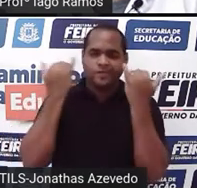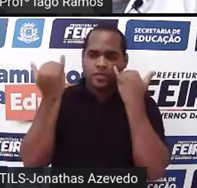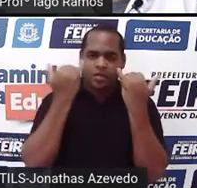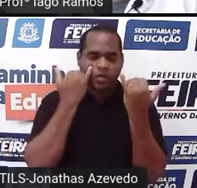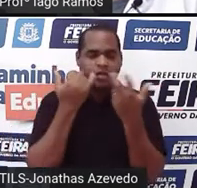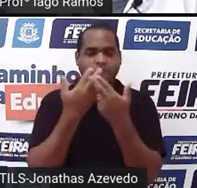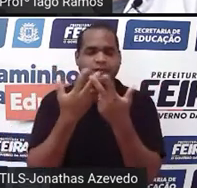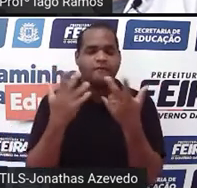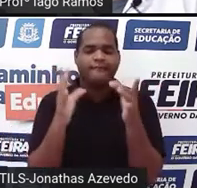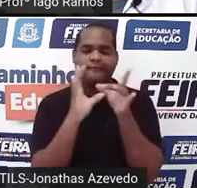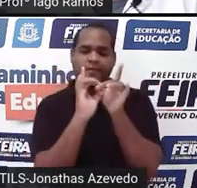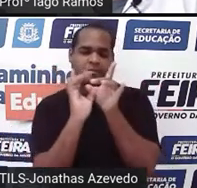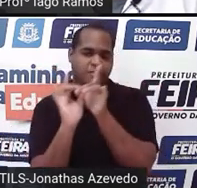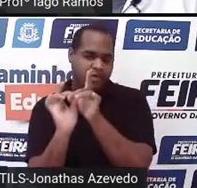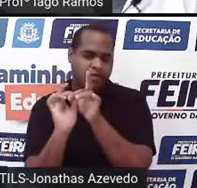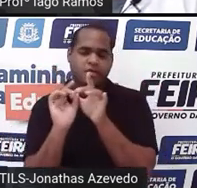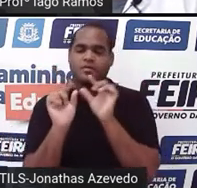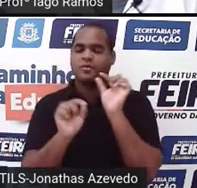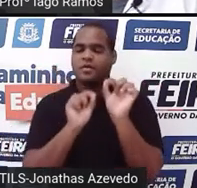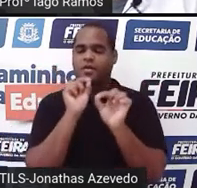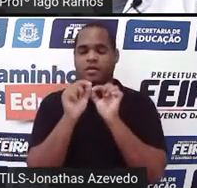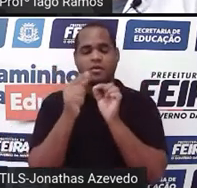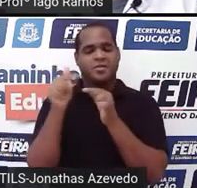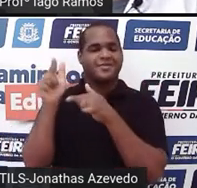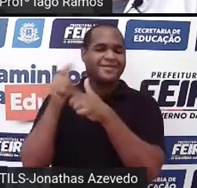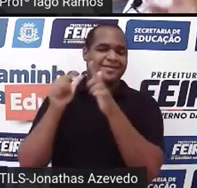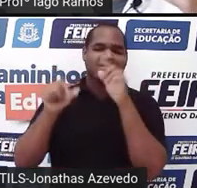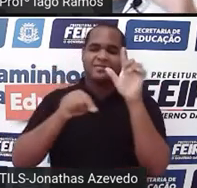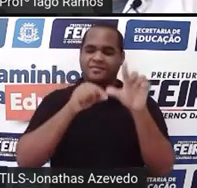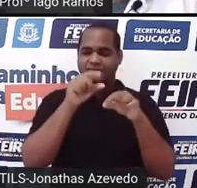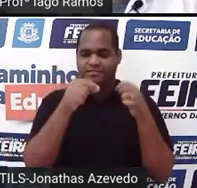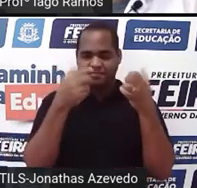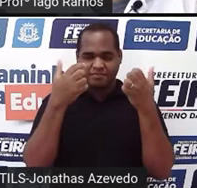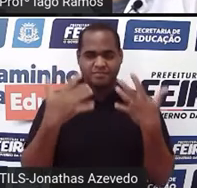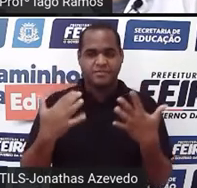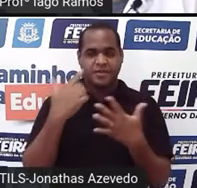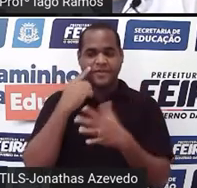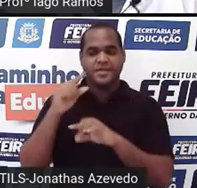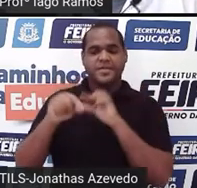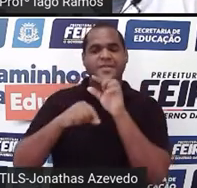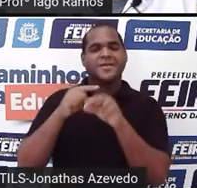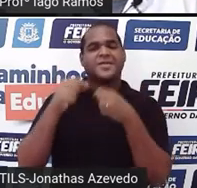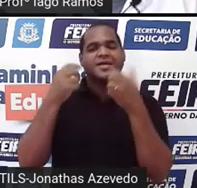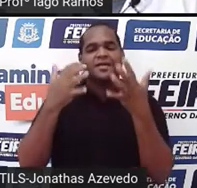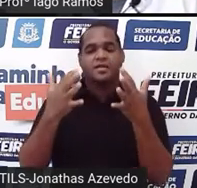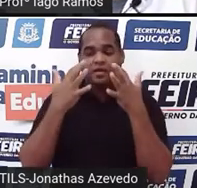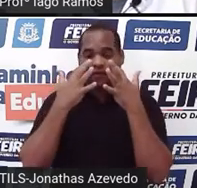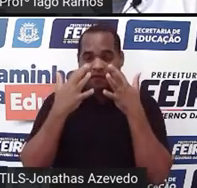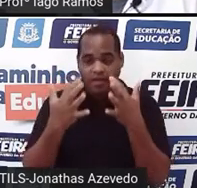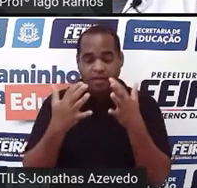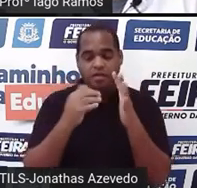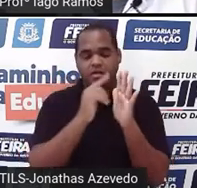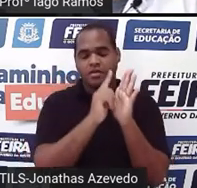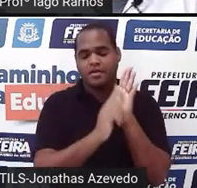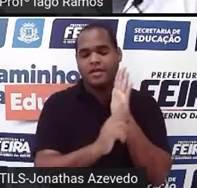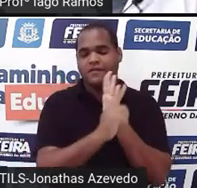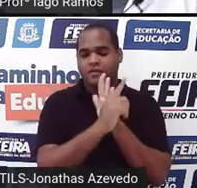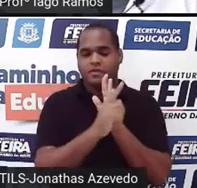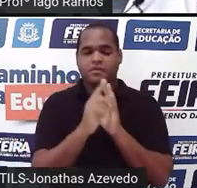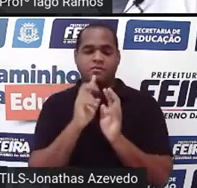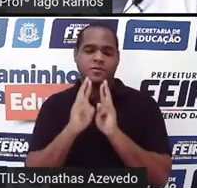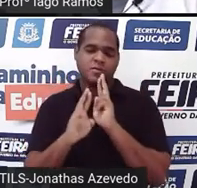gráfico, né? Sem maiores detalhes, apenas olhando para o gráfico e tentando encontrar uma resposta.